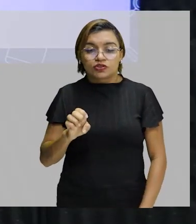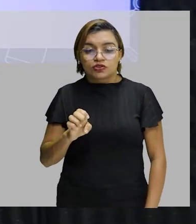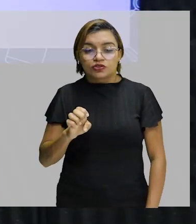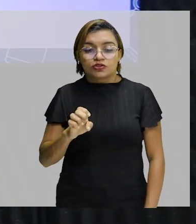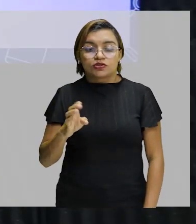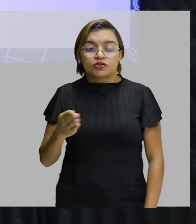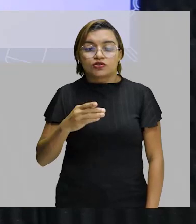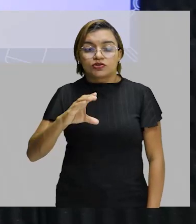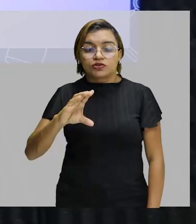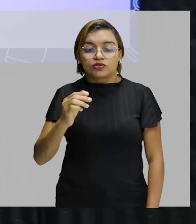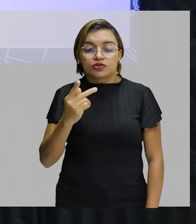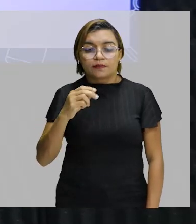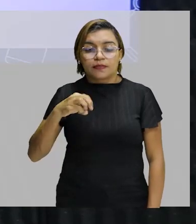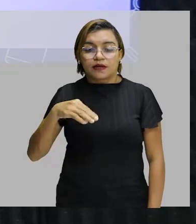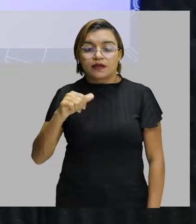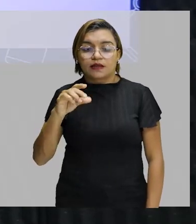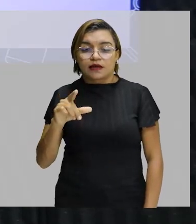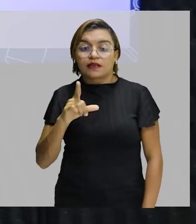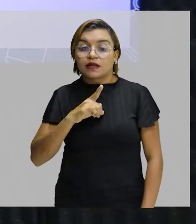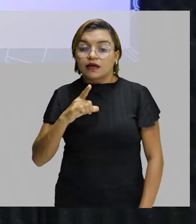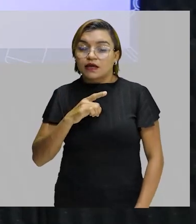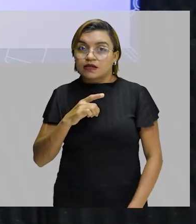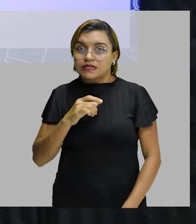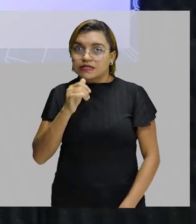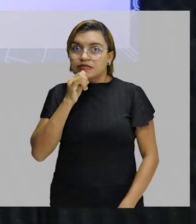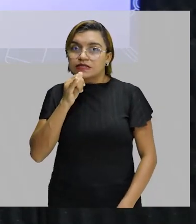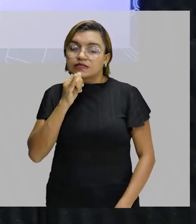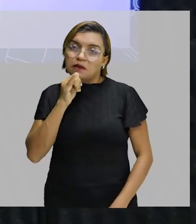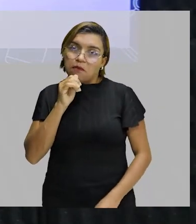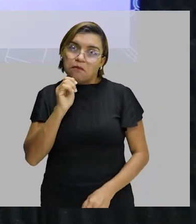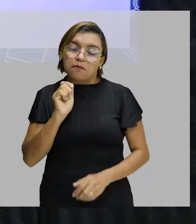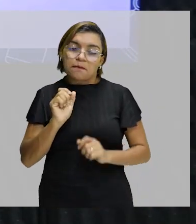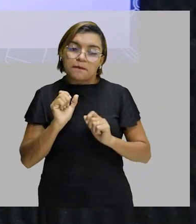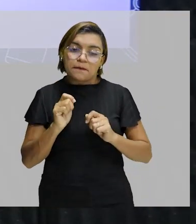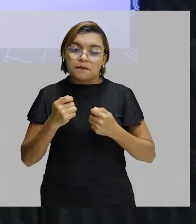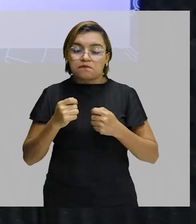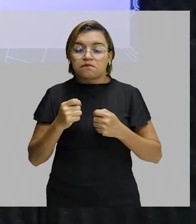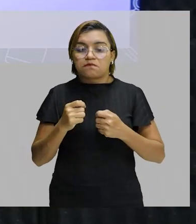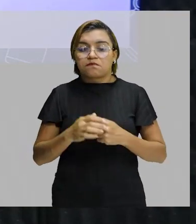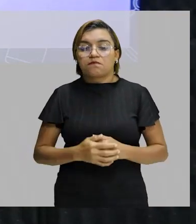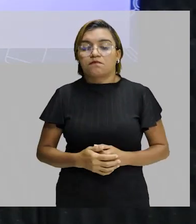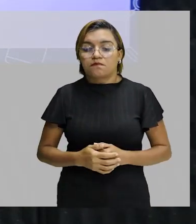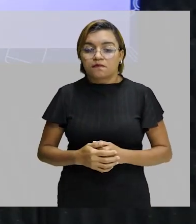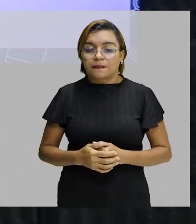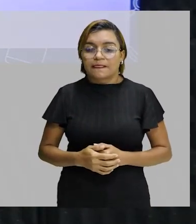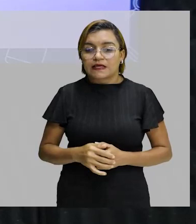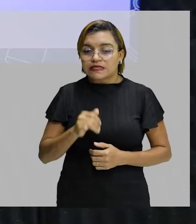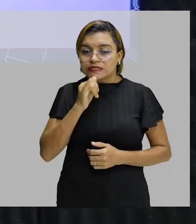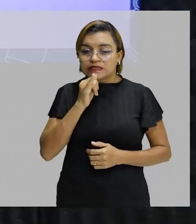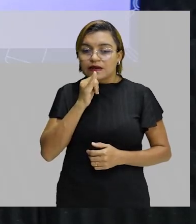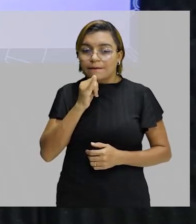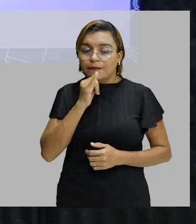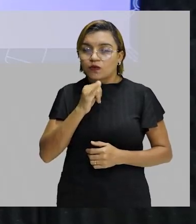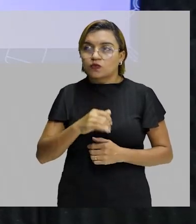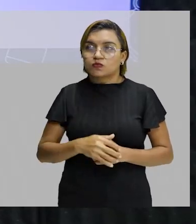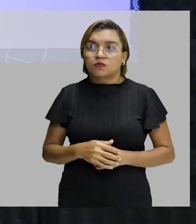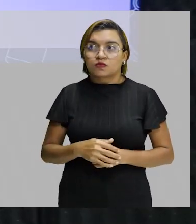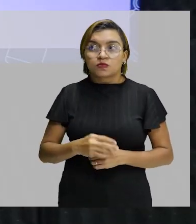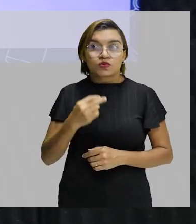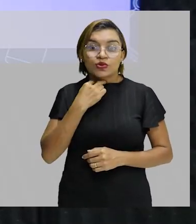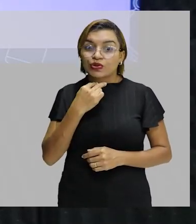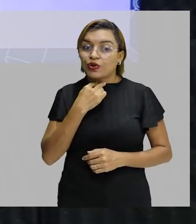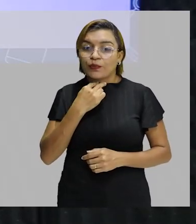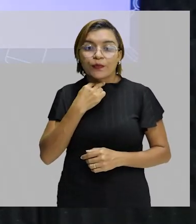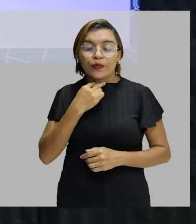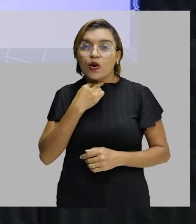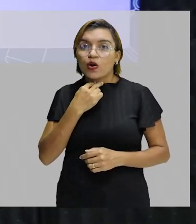um salto em distância, ele deve tocar essa tábua de chamada ou tábua de impulsão, com um porém, ele não pode tocar esse